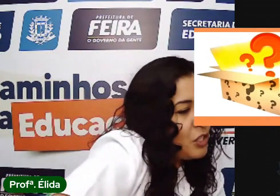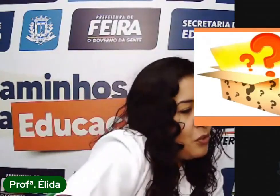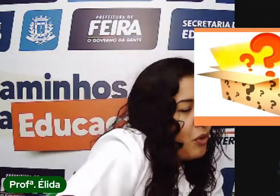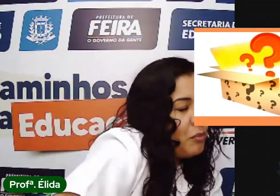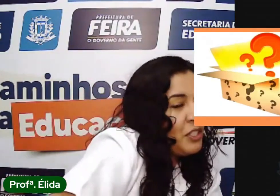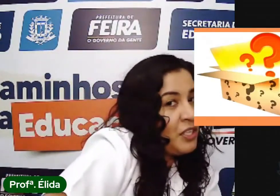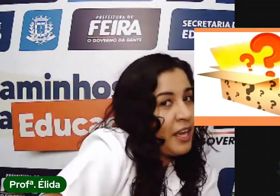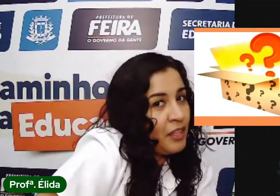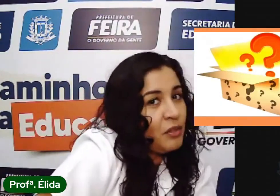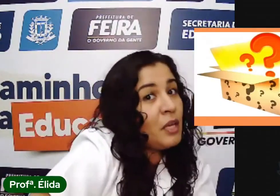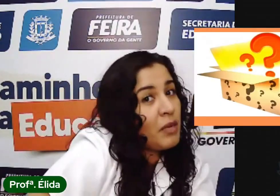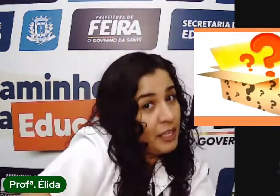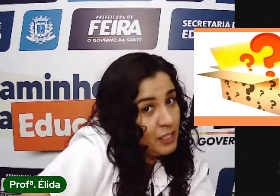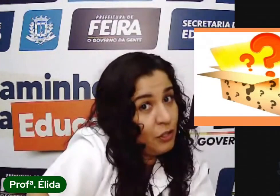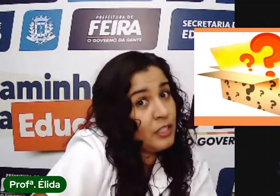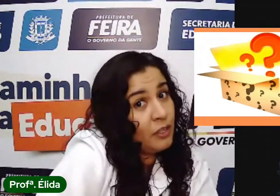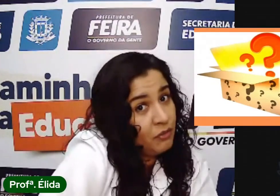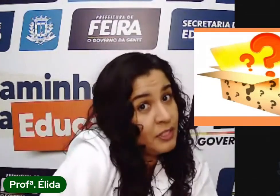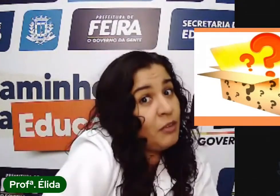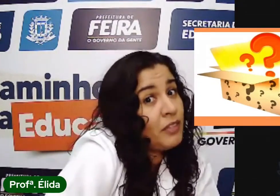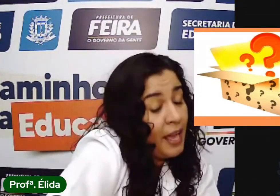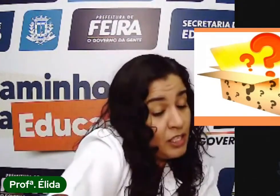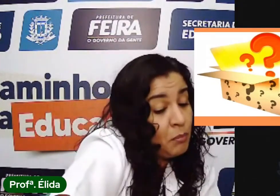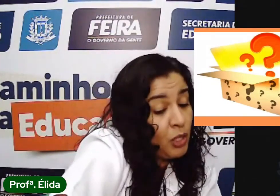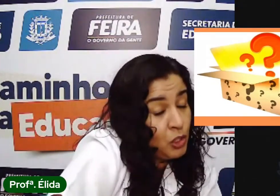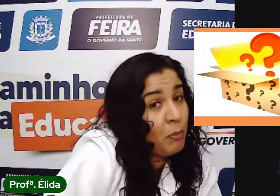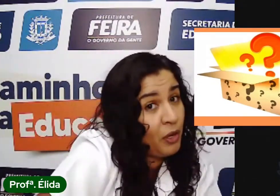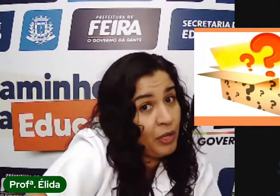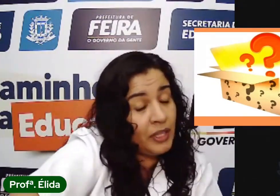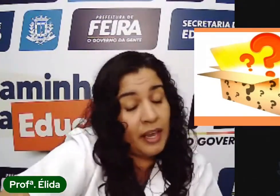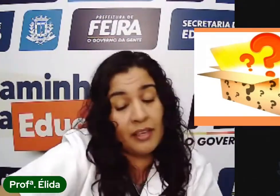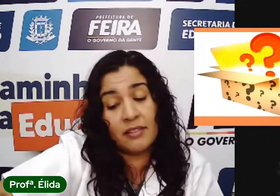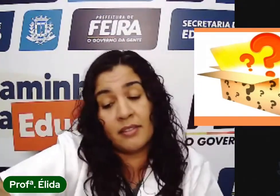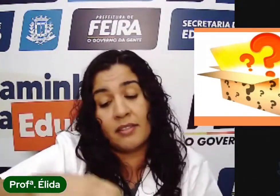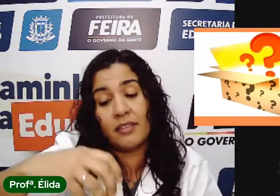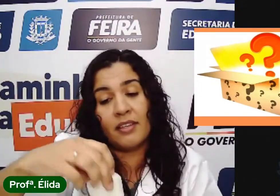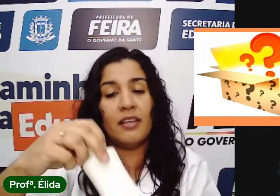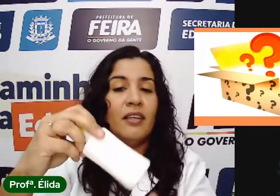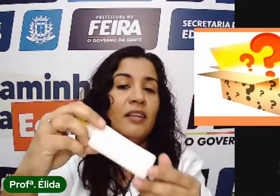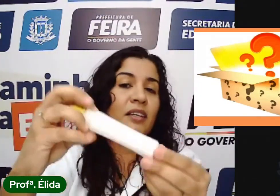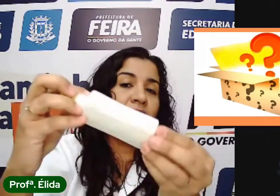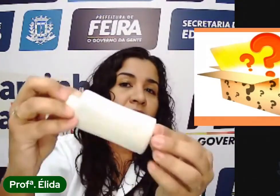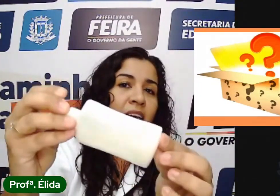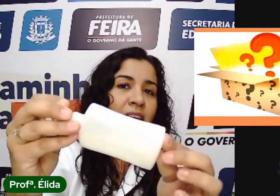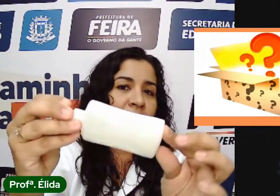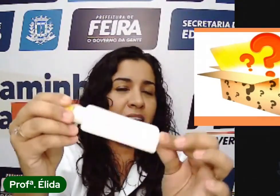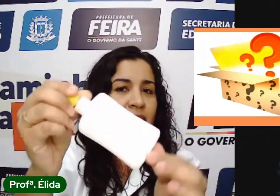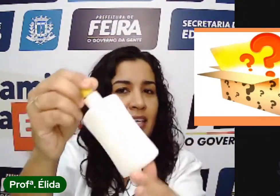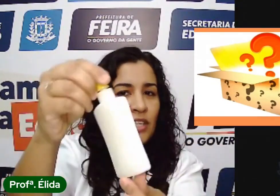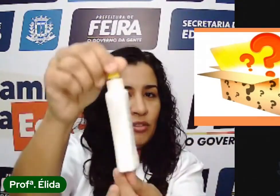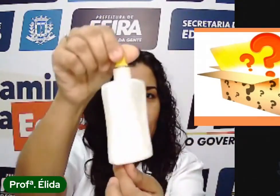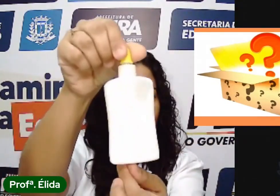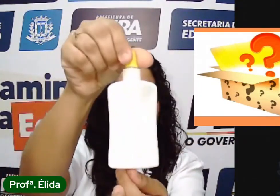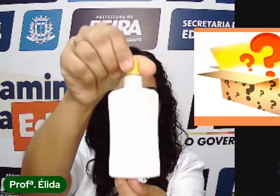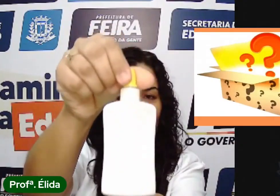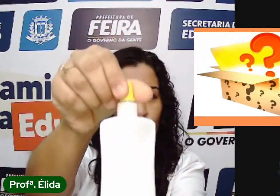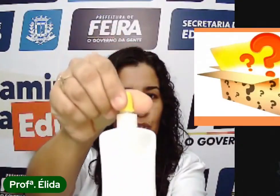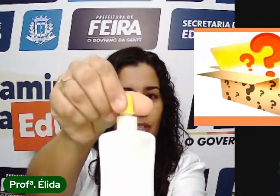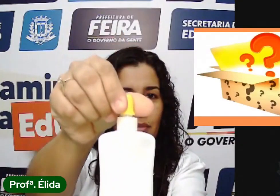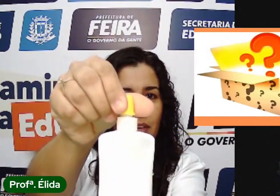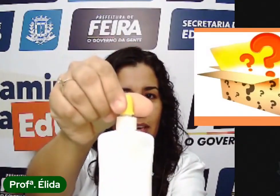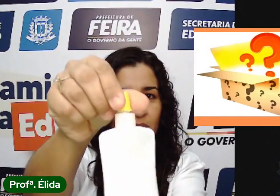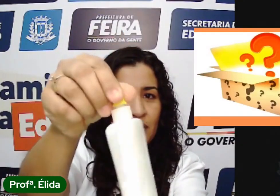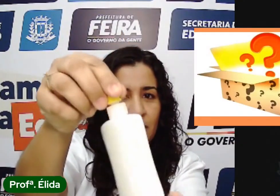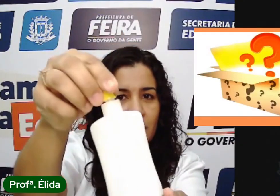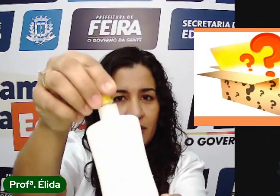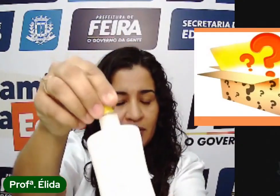Mas um objeto... Eu lembro aqui que são dez. A Pro só pegou três. Esse aqui. Todo